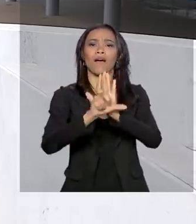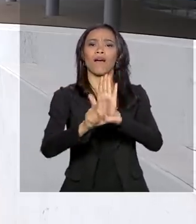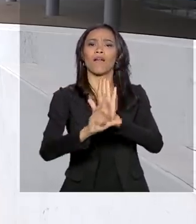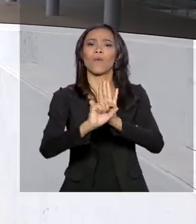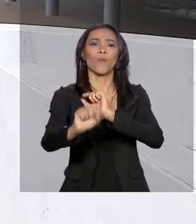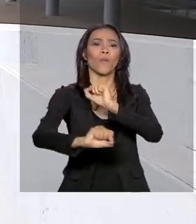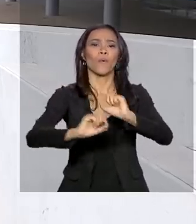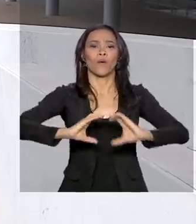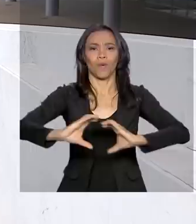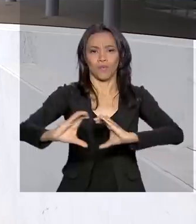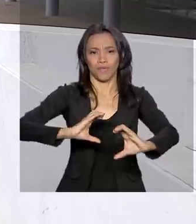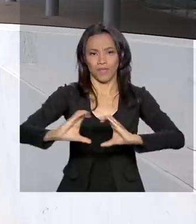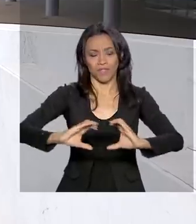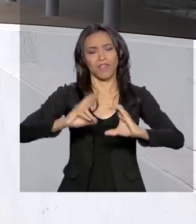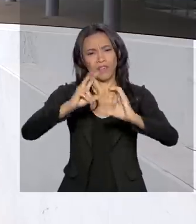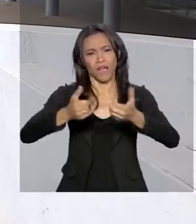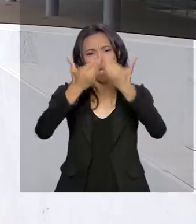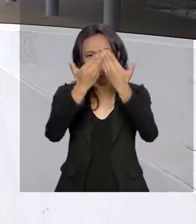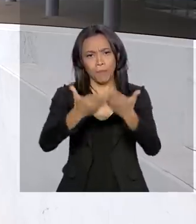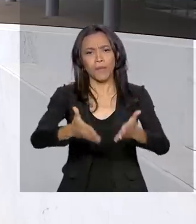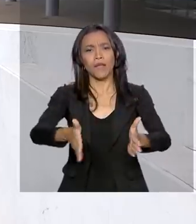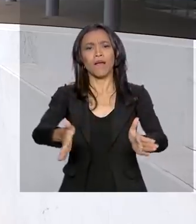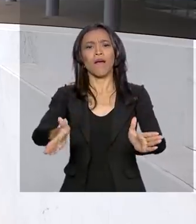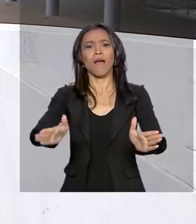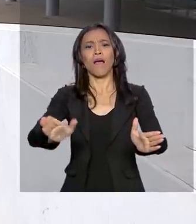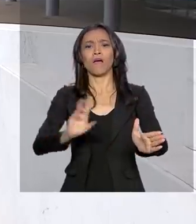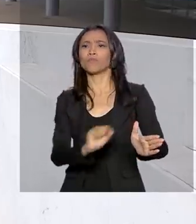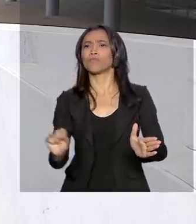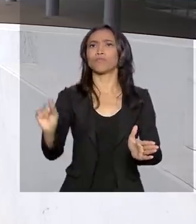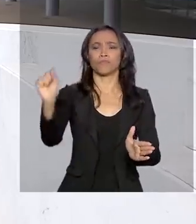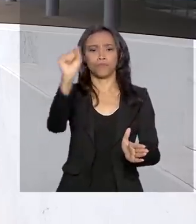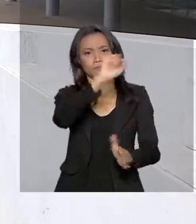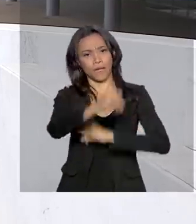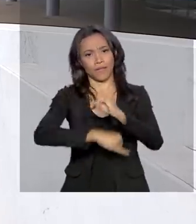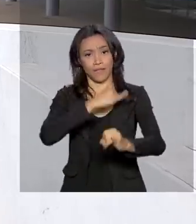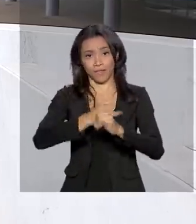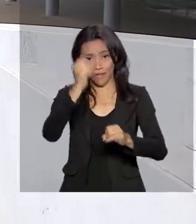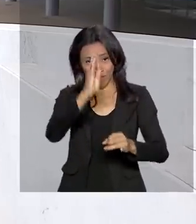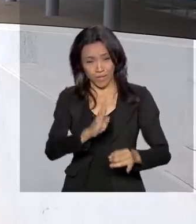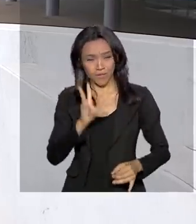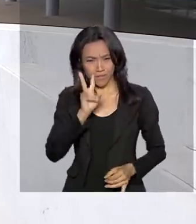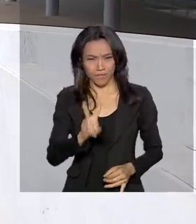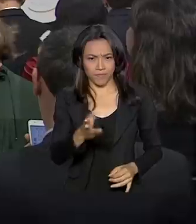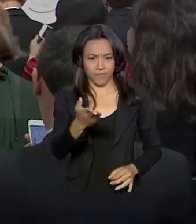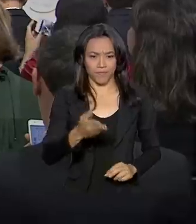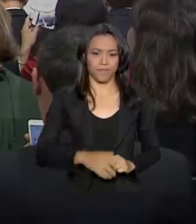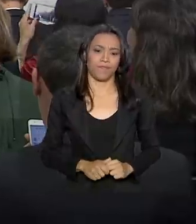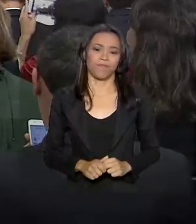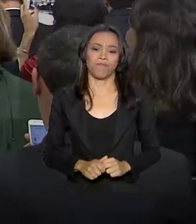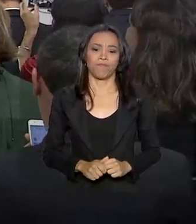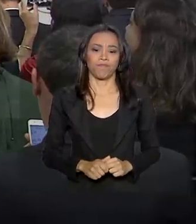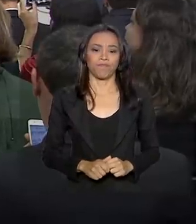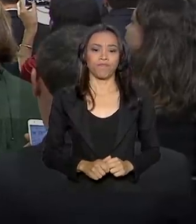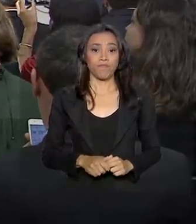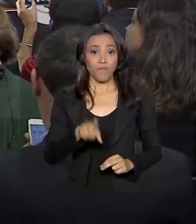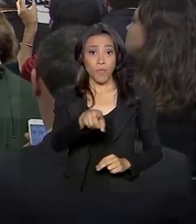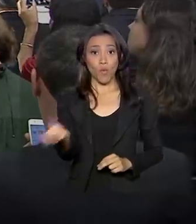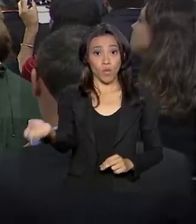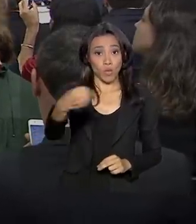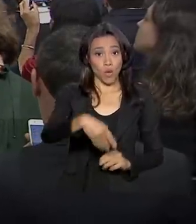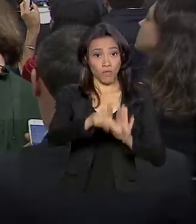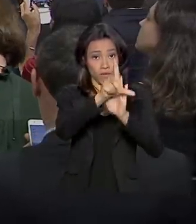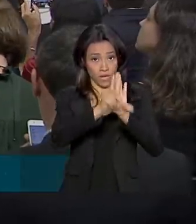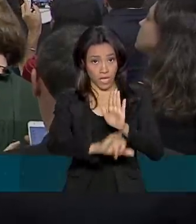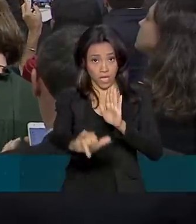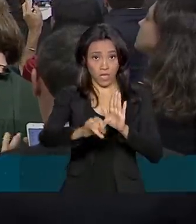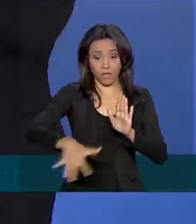ampliar o acesso à banda larga em todo o Brasil. Vamos ver na reportagem. Com a nova lei das